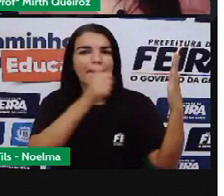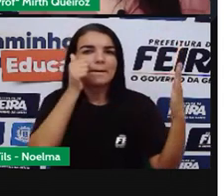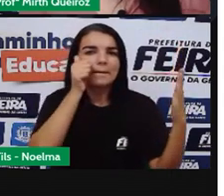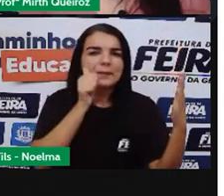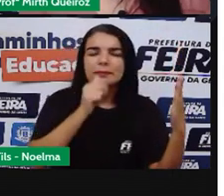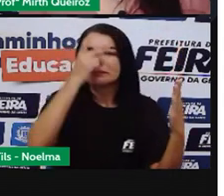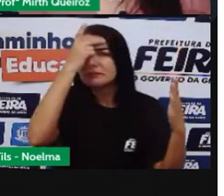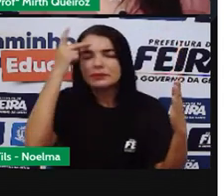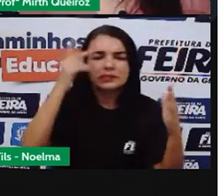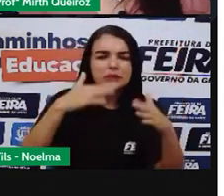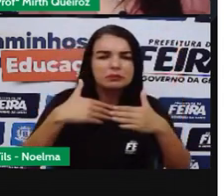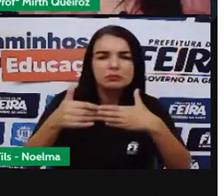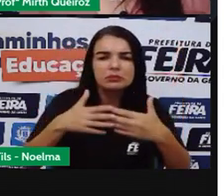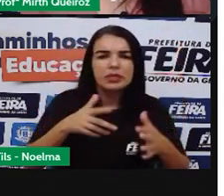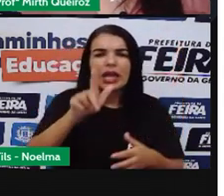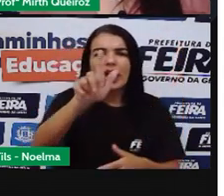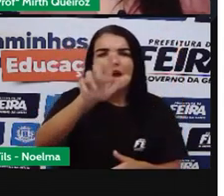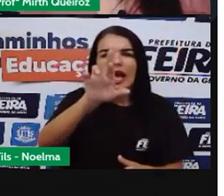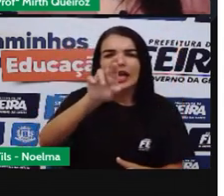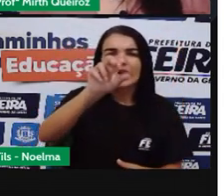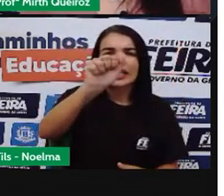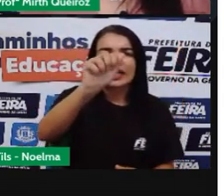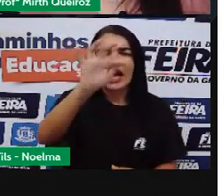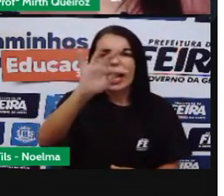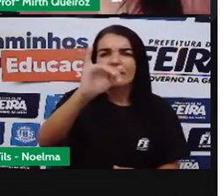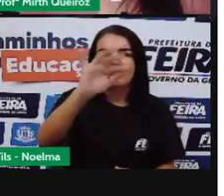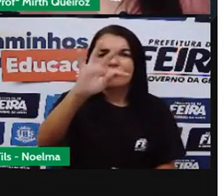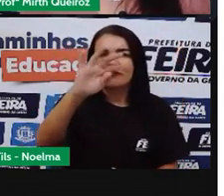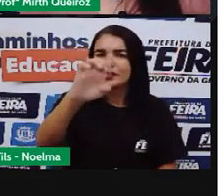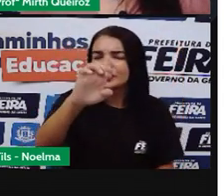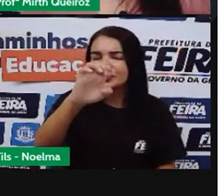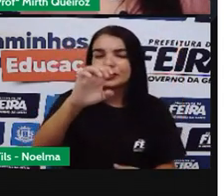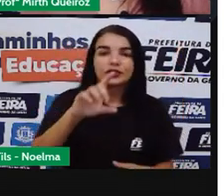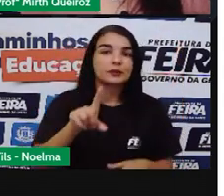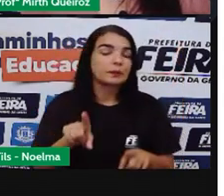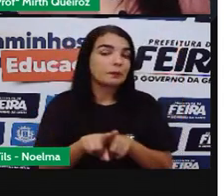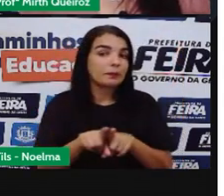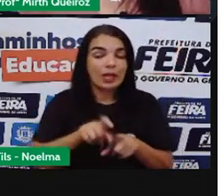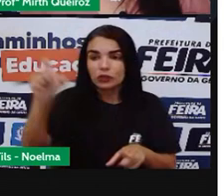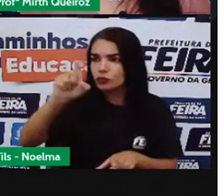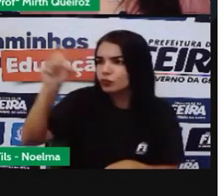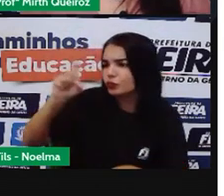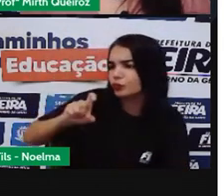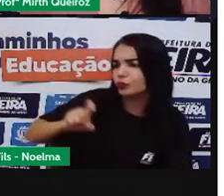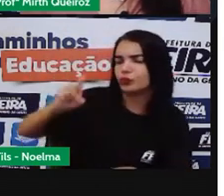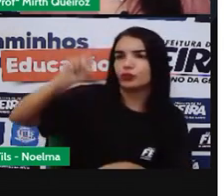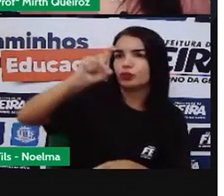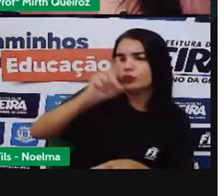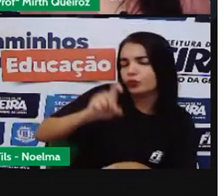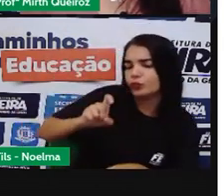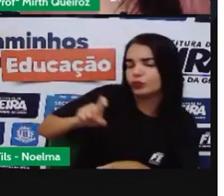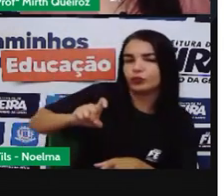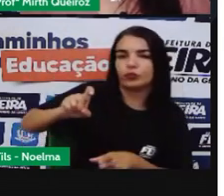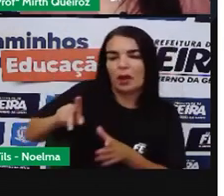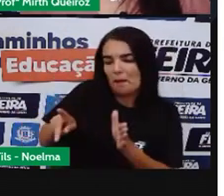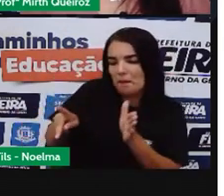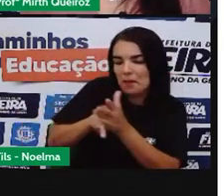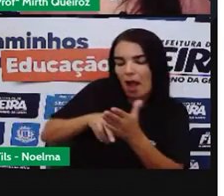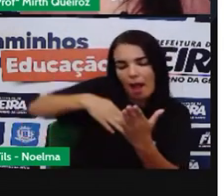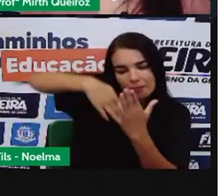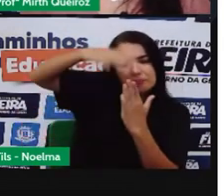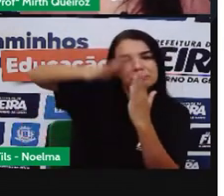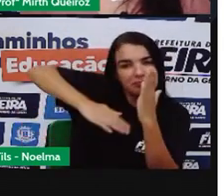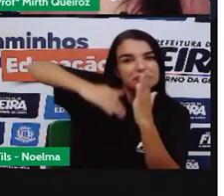Pessoas Que gostam De De Pichação Outros Utilizam A própria Pintura